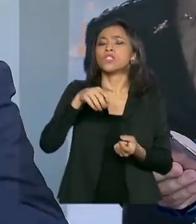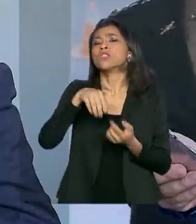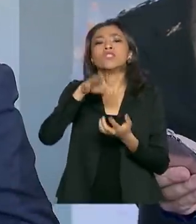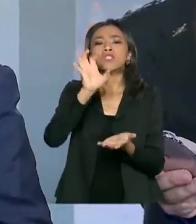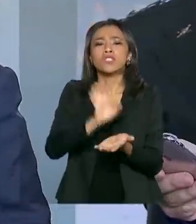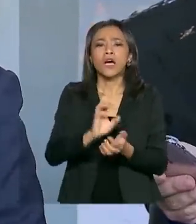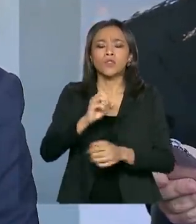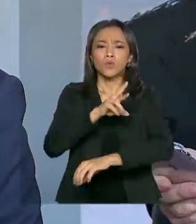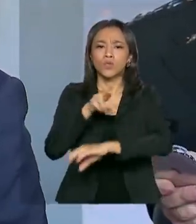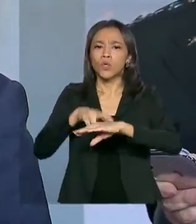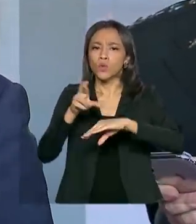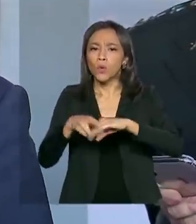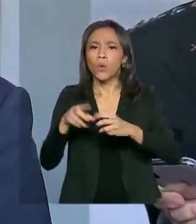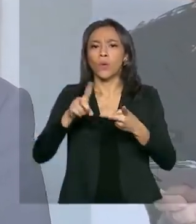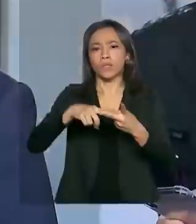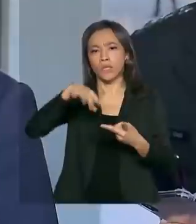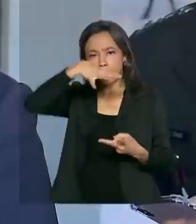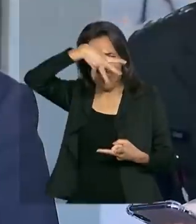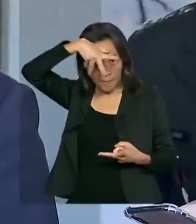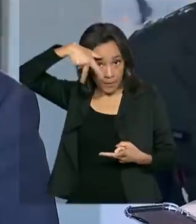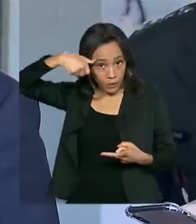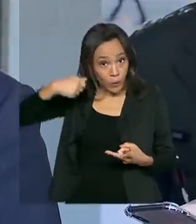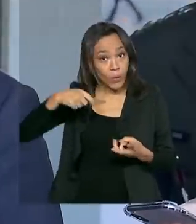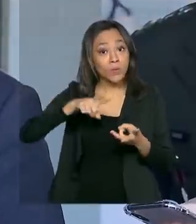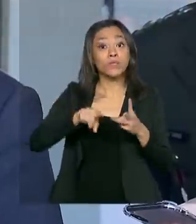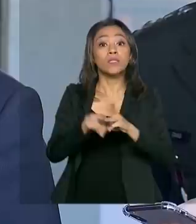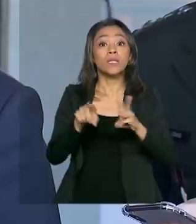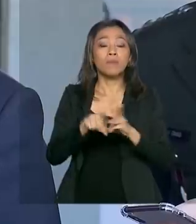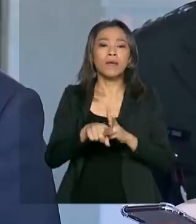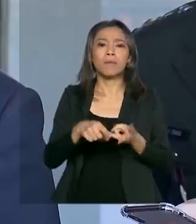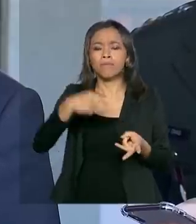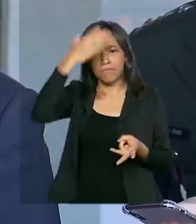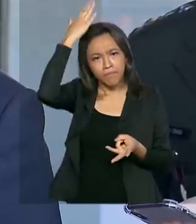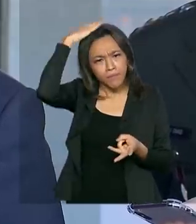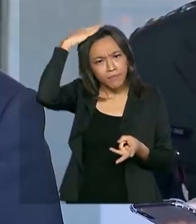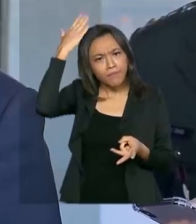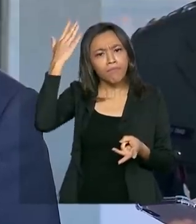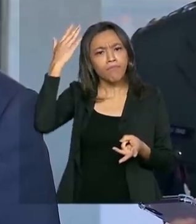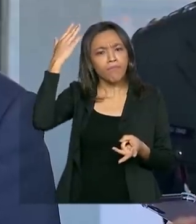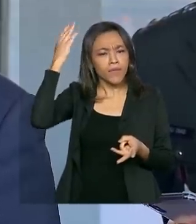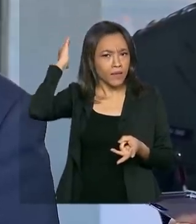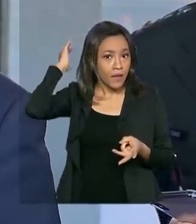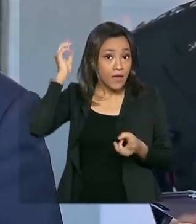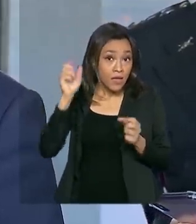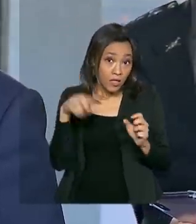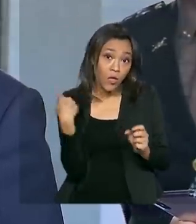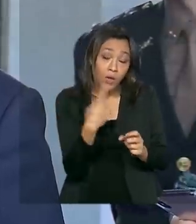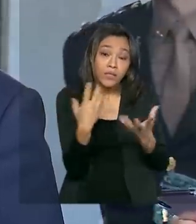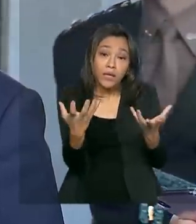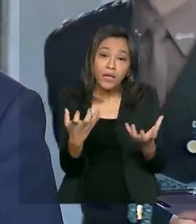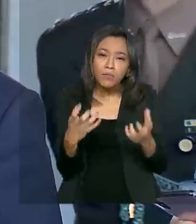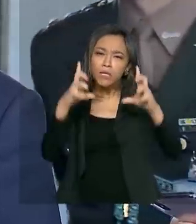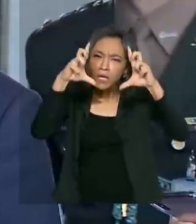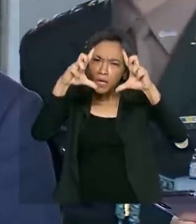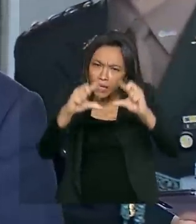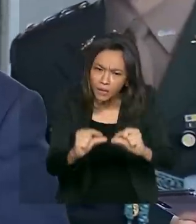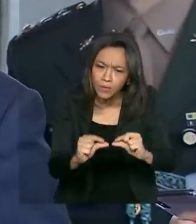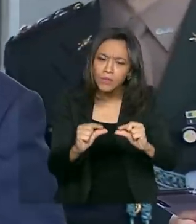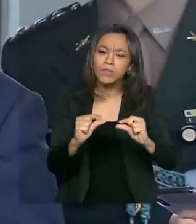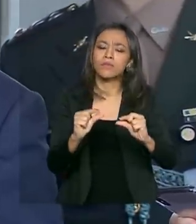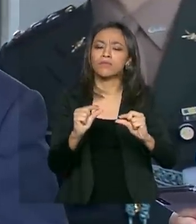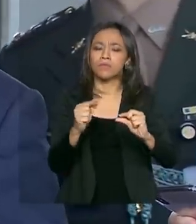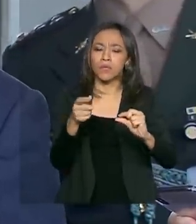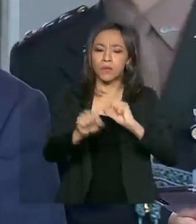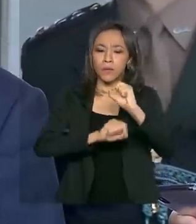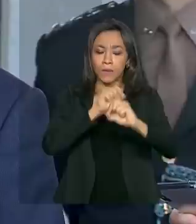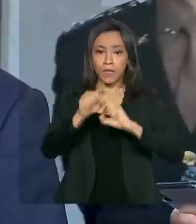Rondônia, Mato Grosso e Pará. Pretendemos que as queimadas sejam extremamente reduzidas. É o compromisso do Brasil, não só